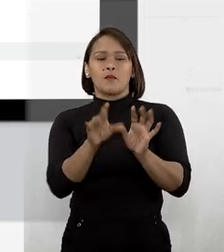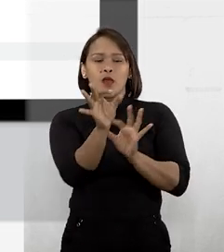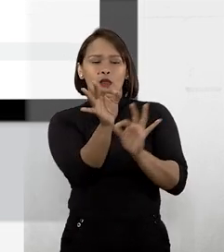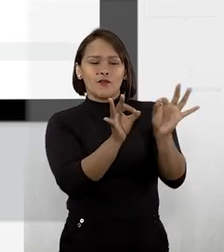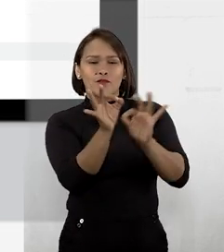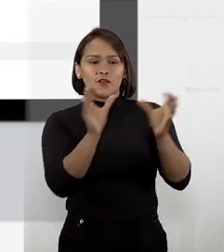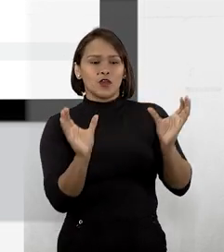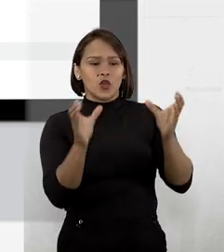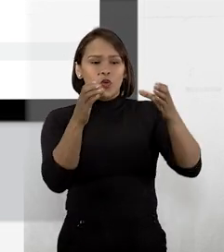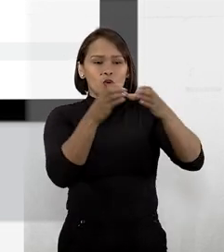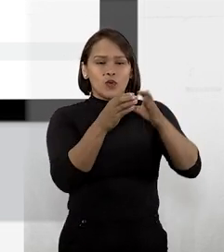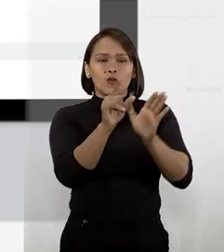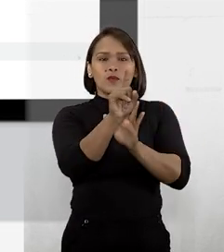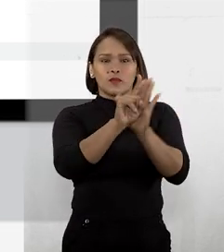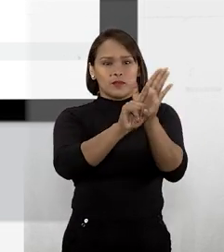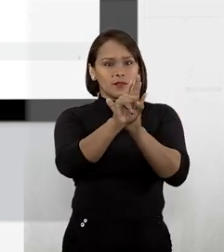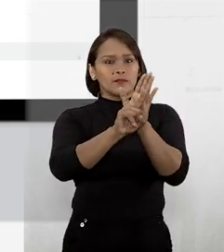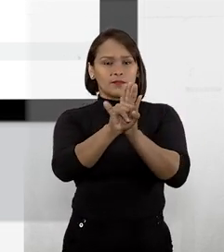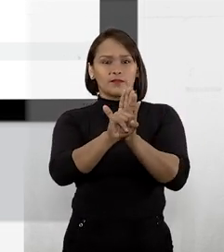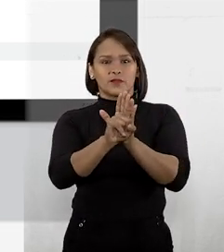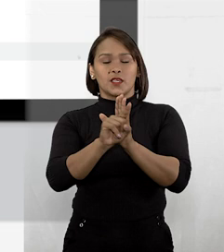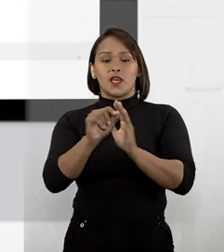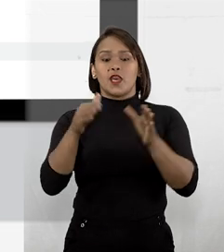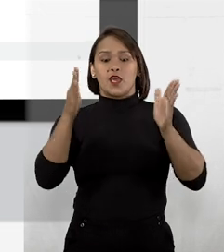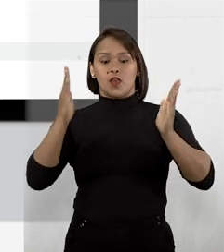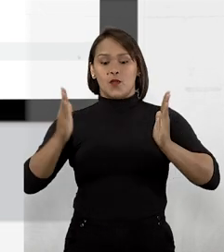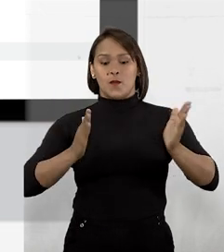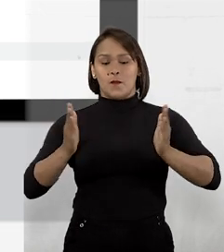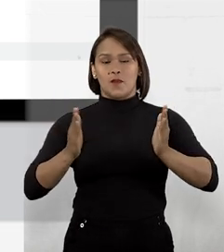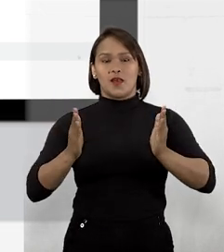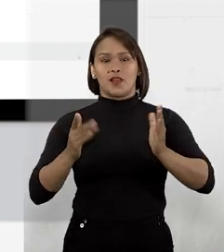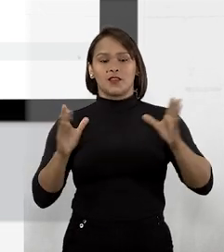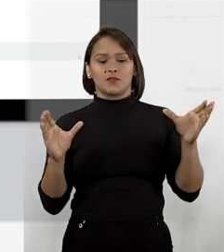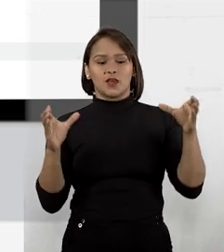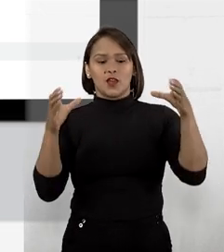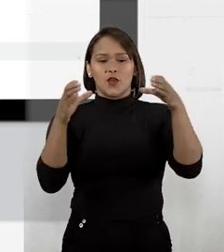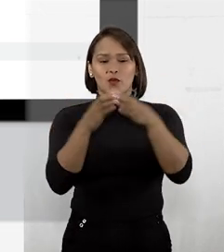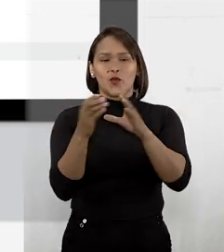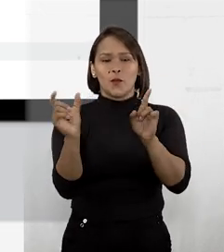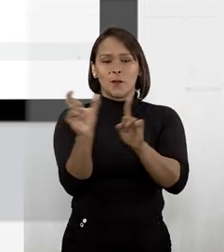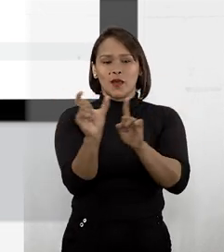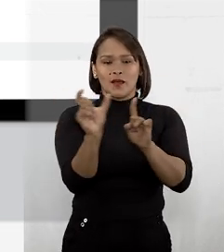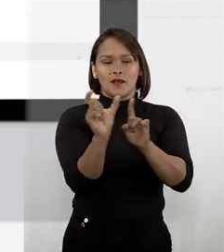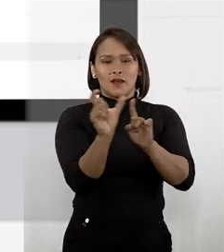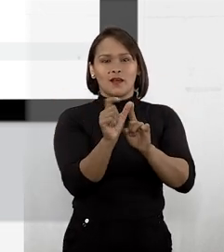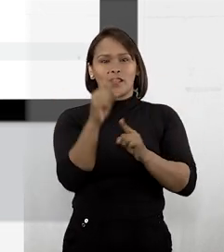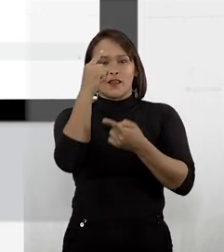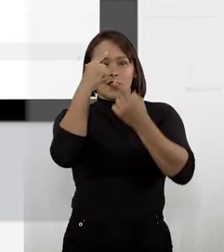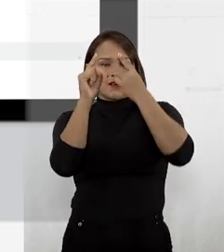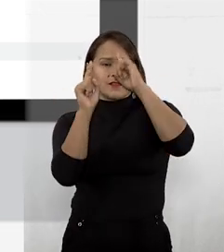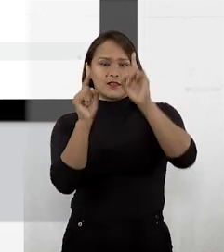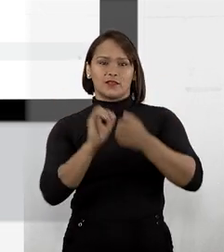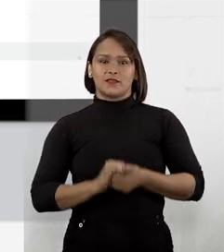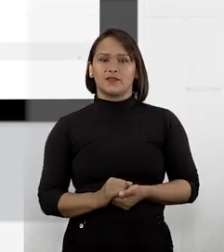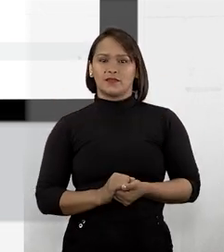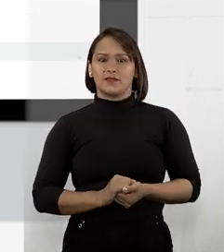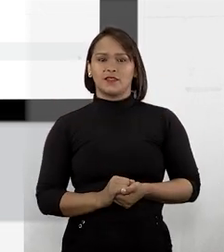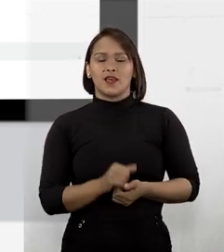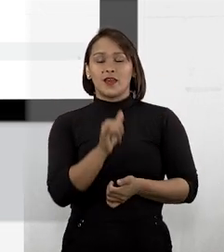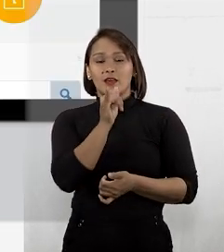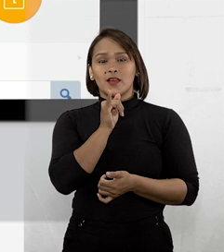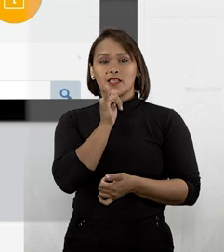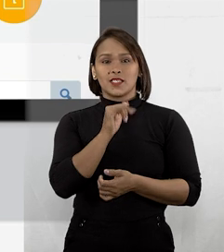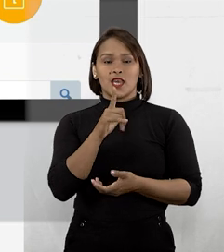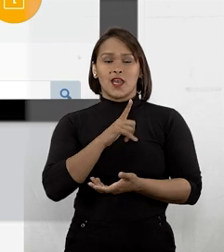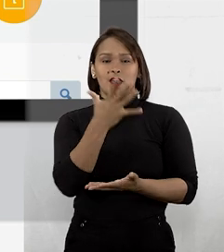formar núcleos de pesquisa e o parênteses para agrupar cada núcleo de ideia. Como